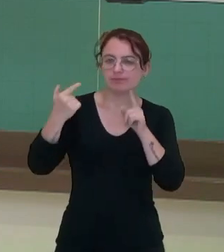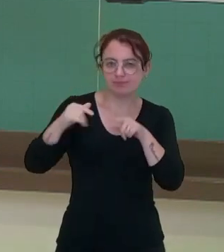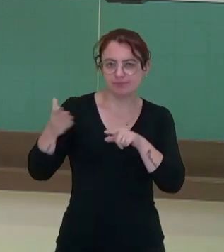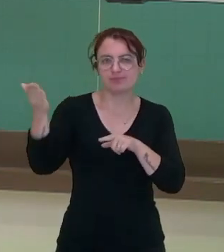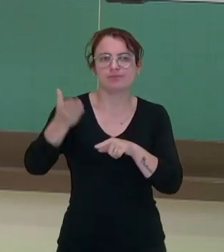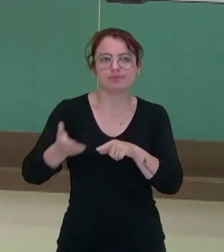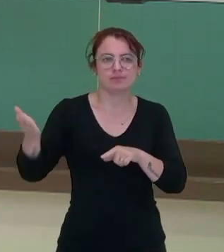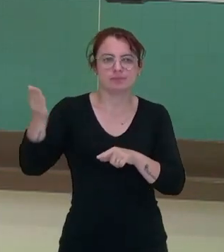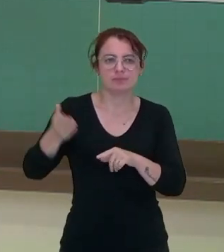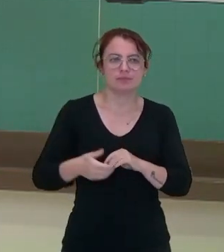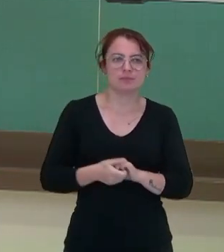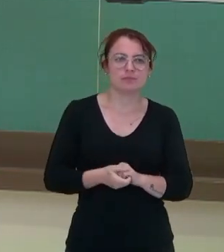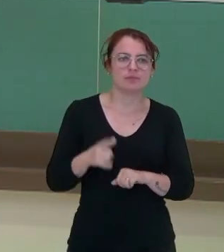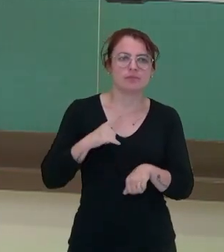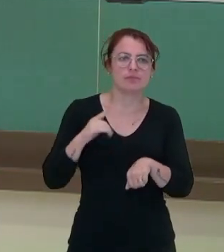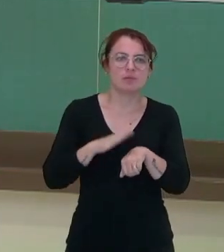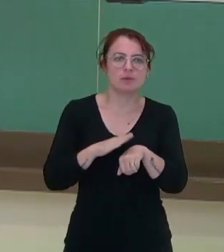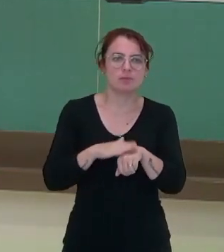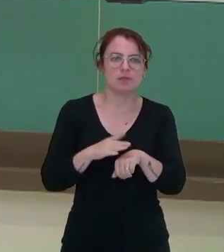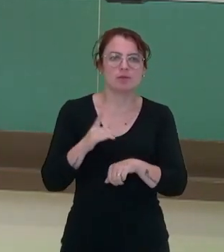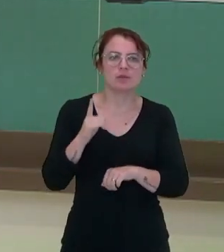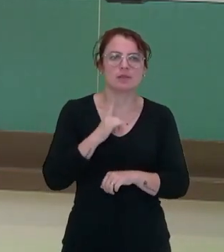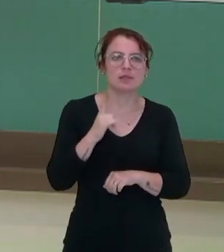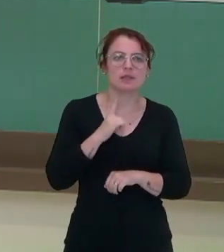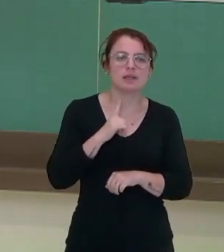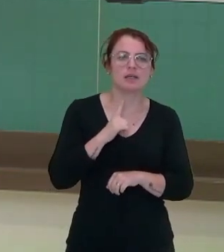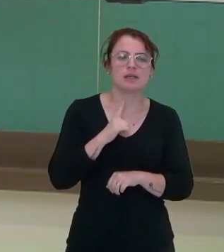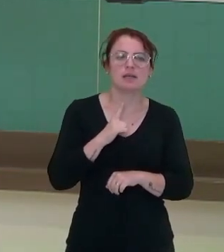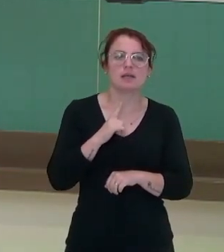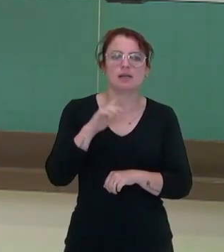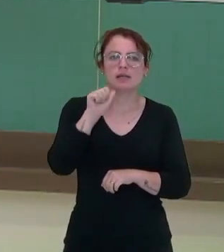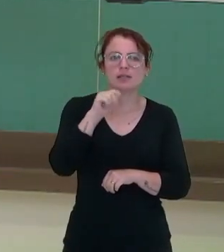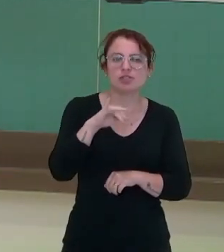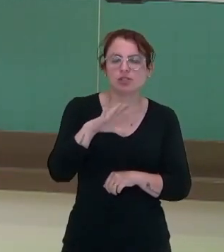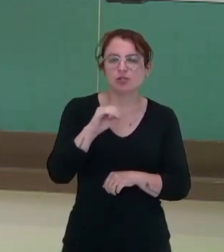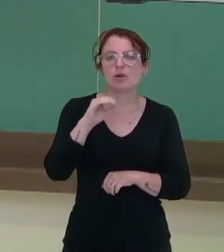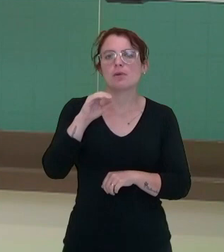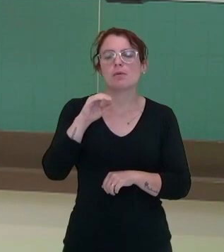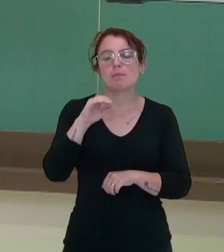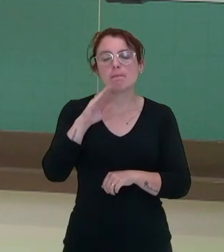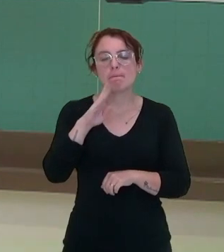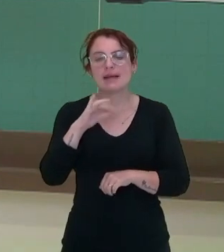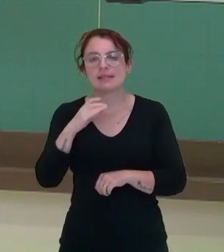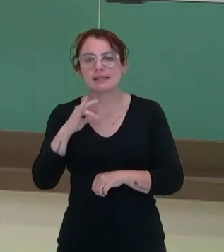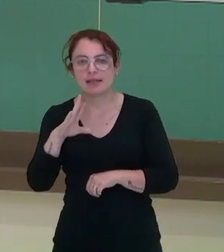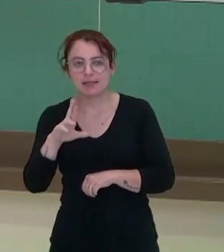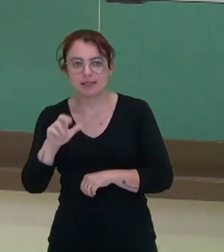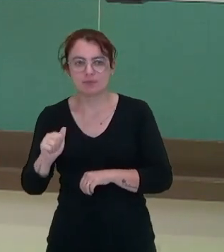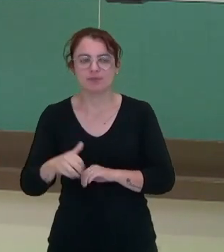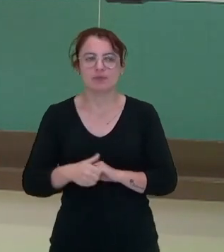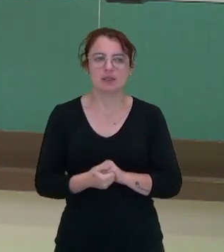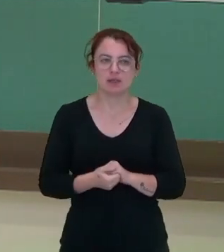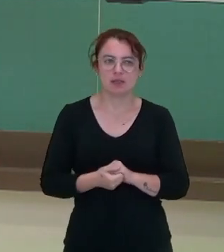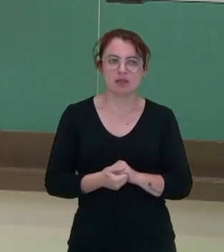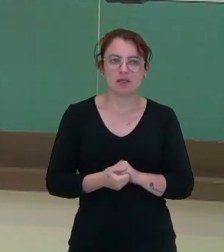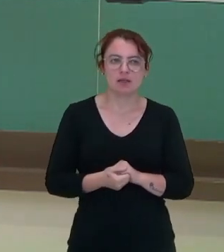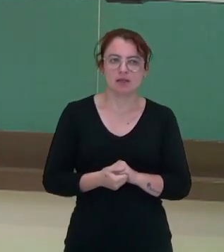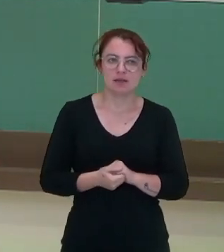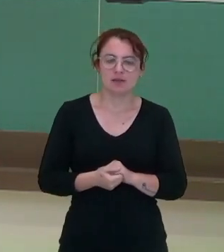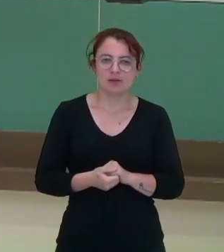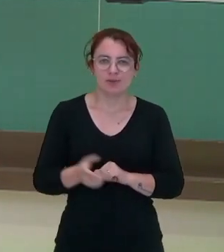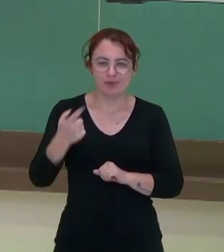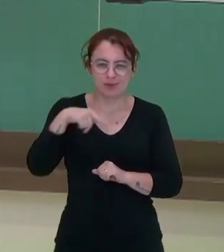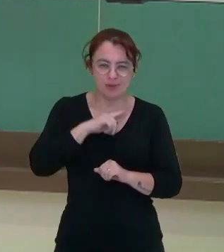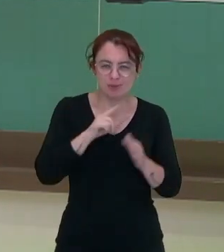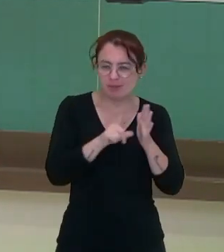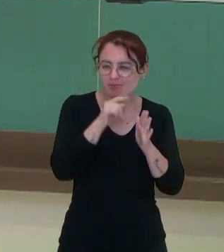eficaz. Nesse caso, a gente tem um antígeno bactéria, é um agente estranho. Os nossos primeiros glóbulos brancos não